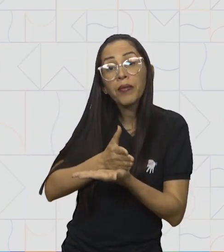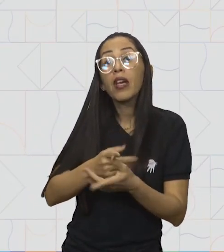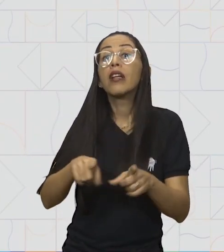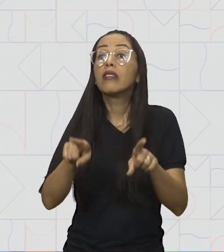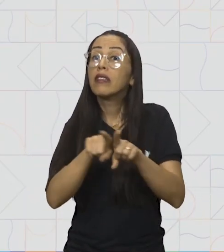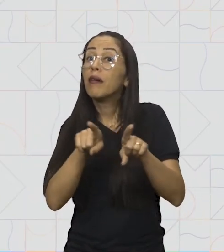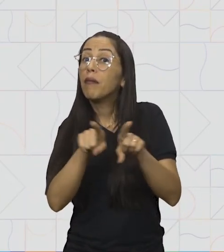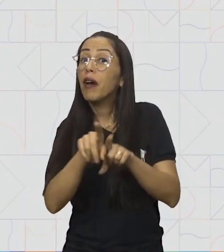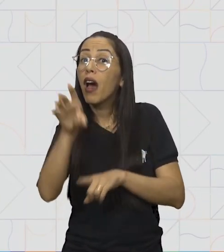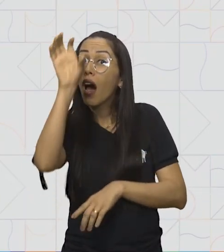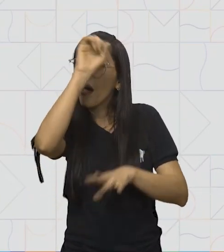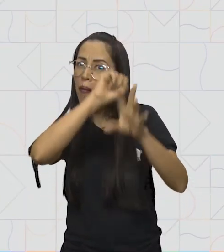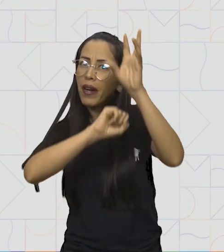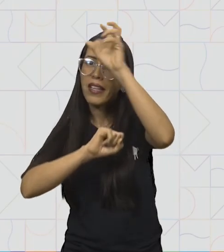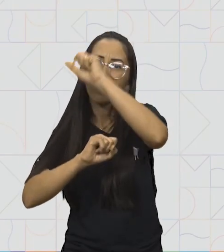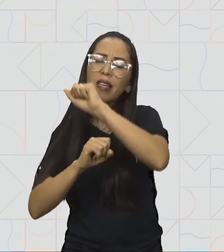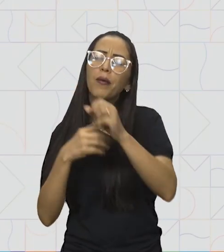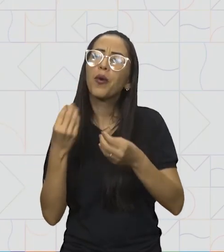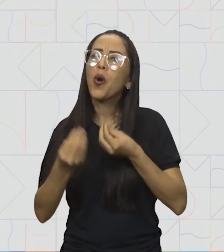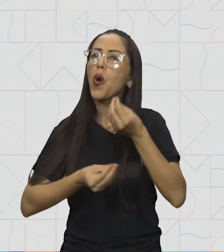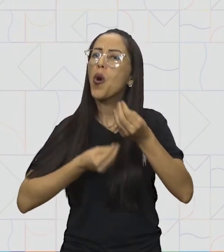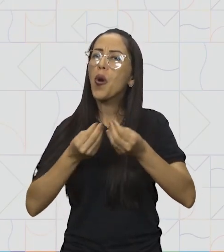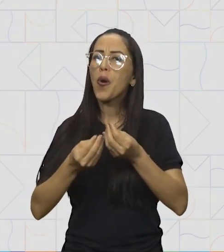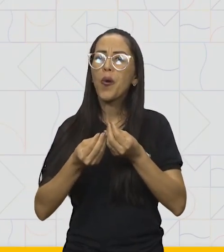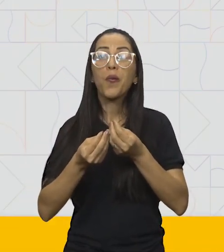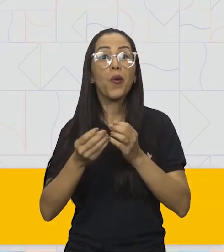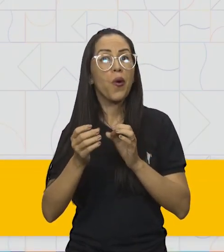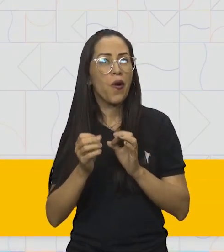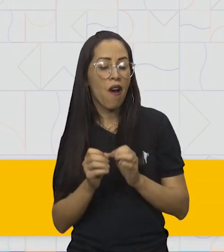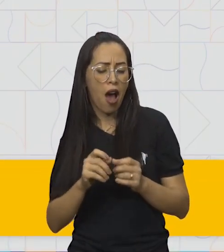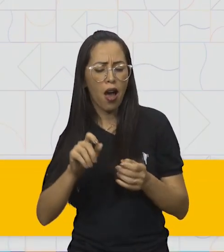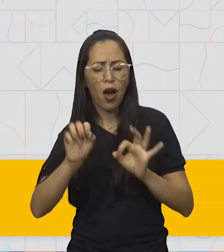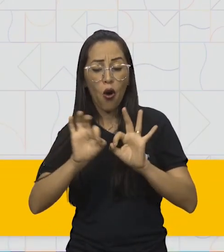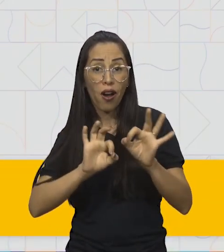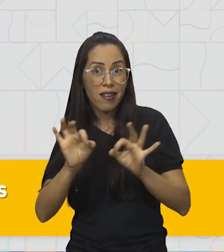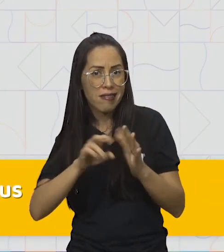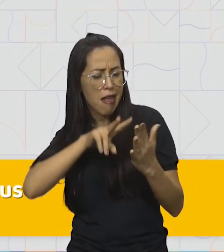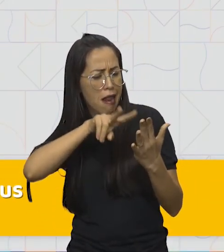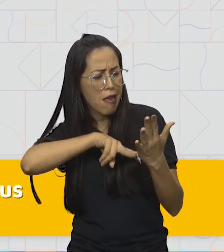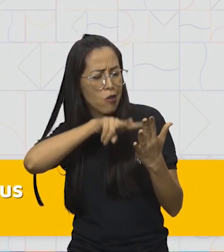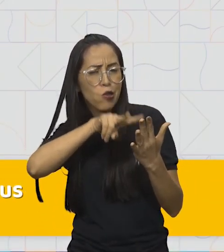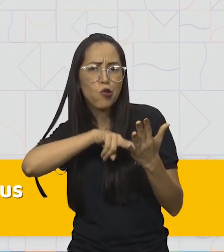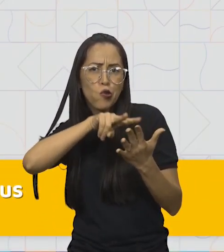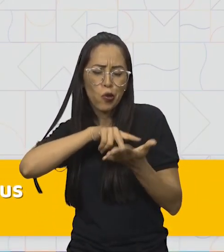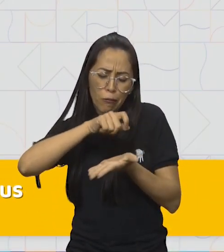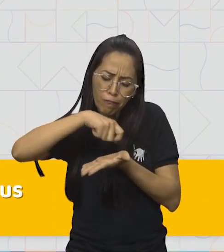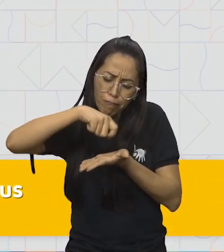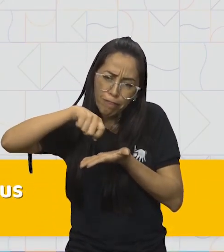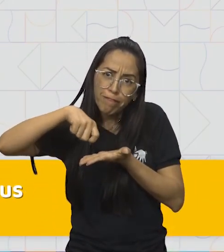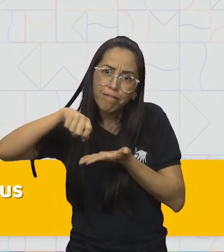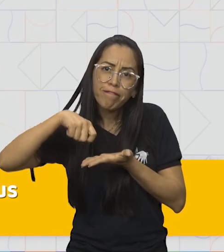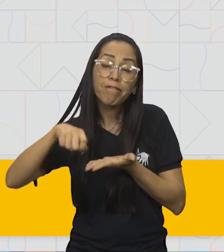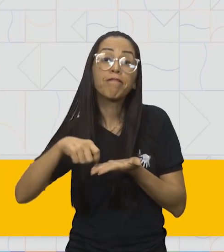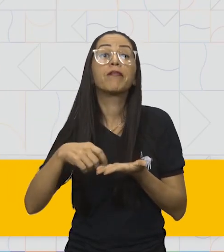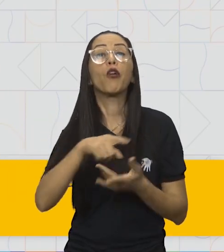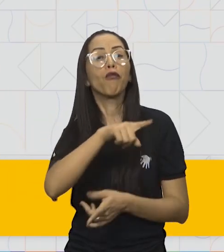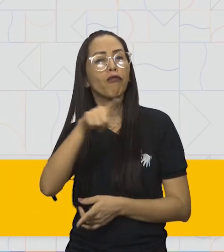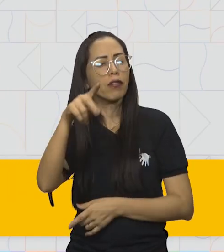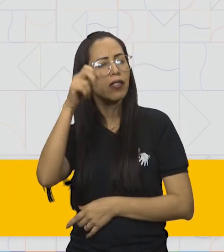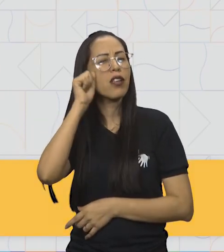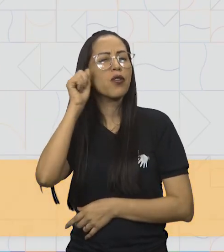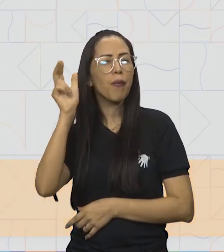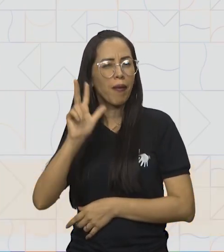compor os números, nós aprendemos como fazer a leitura por extenso. Garotada esperta,